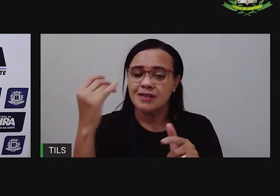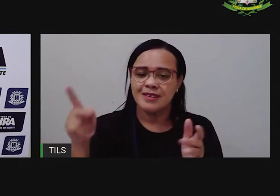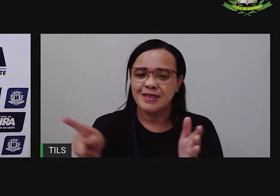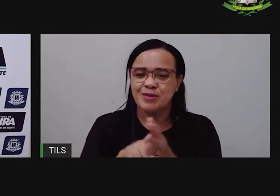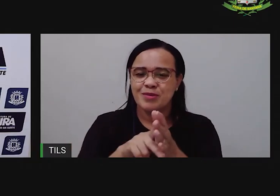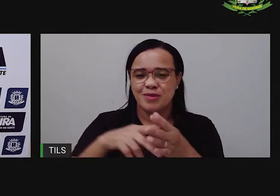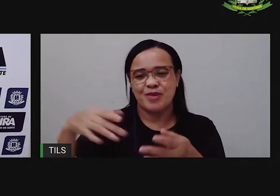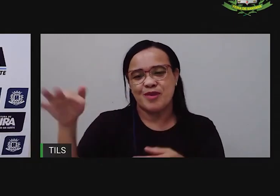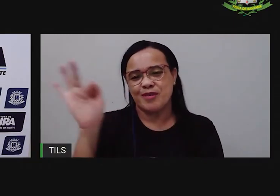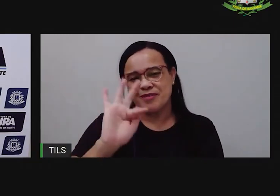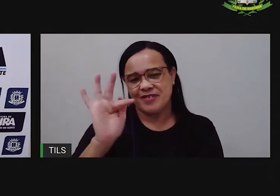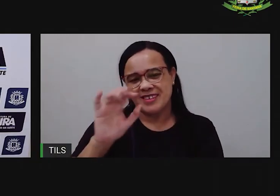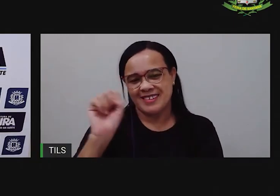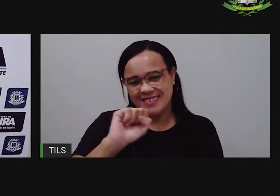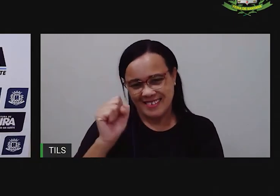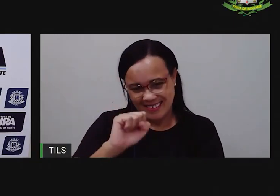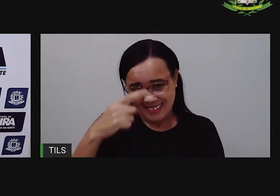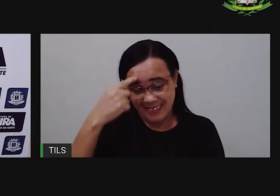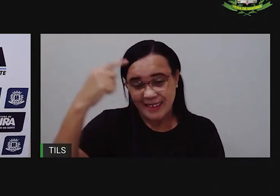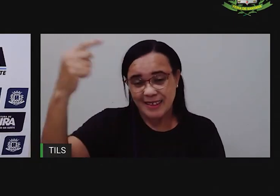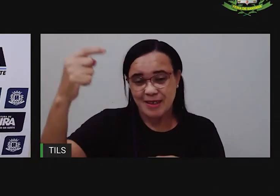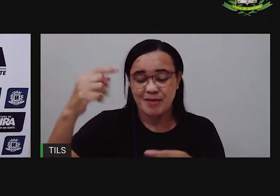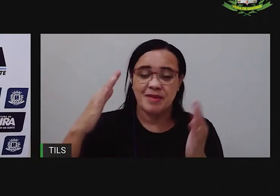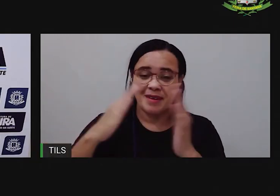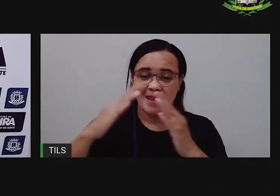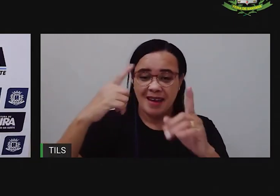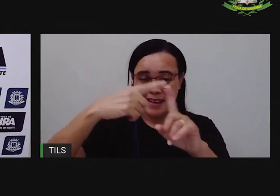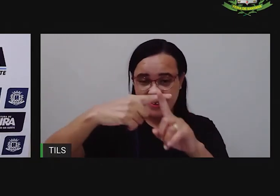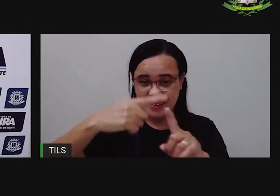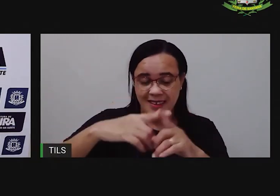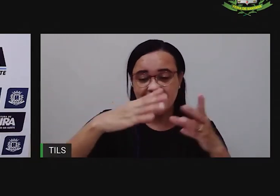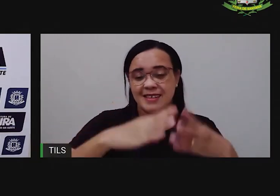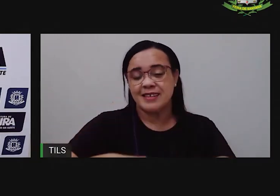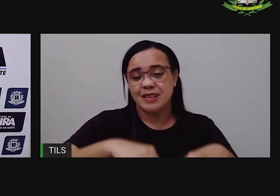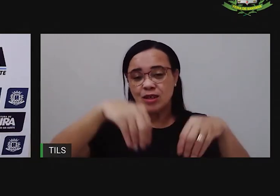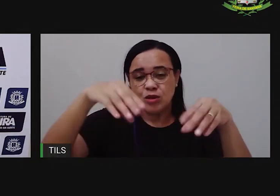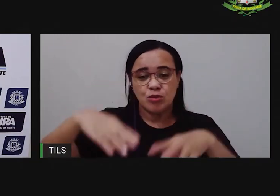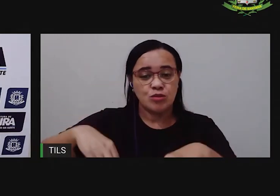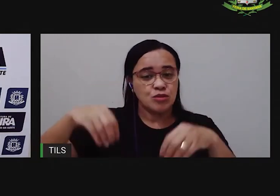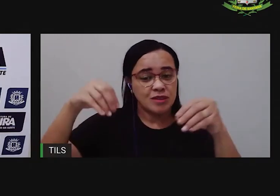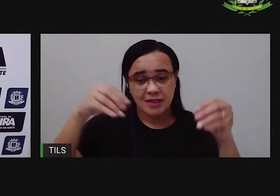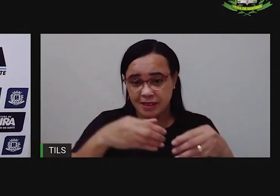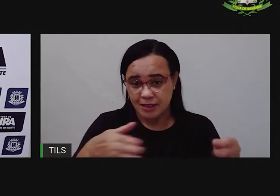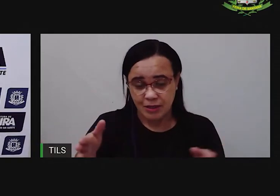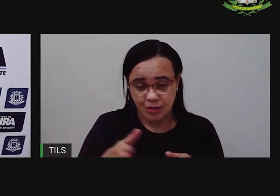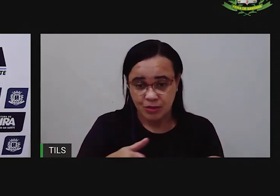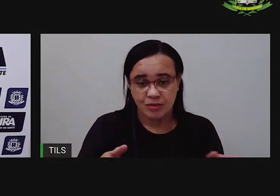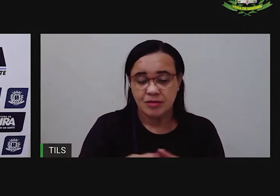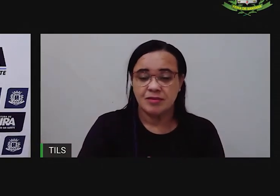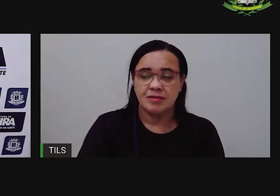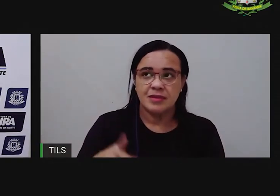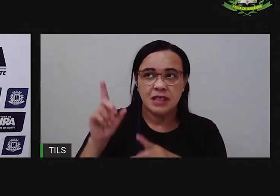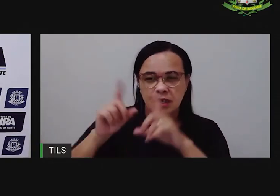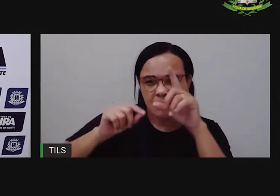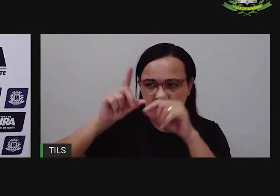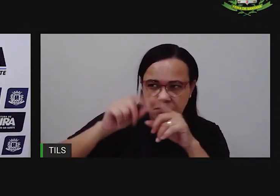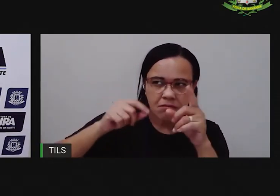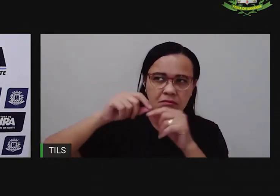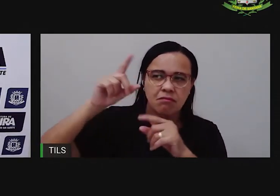como a igreja Senhor dos Passos, o Museu Astronômico Antário. E eu